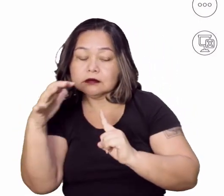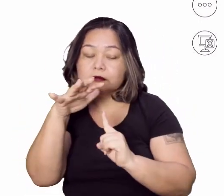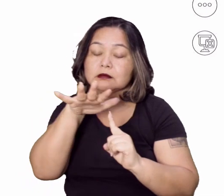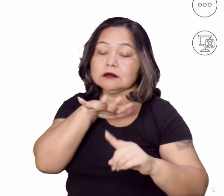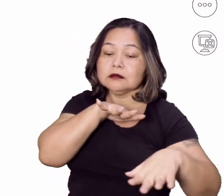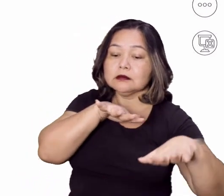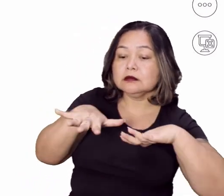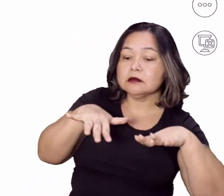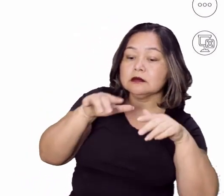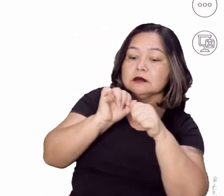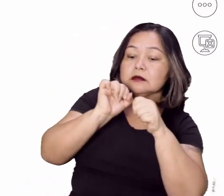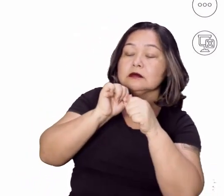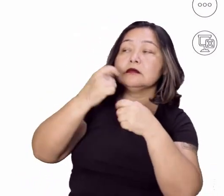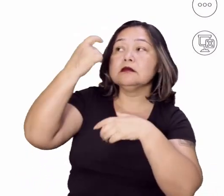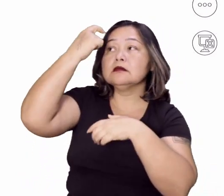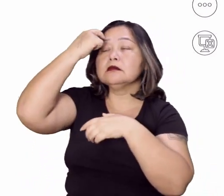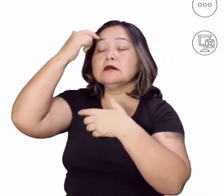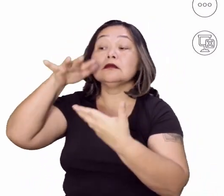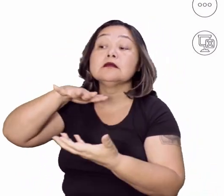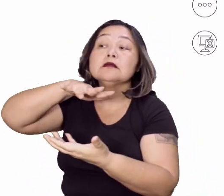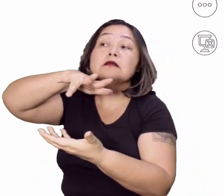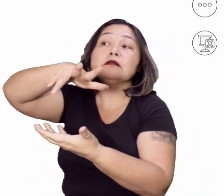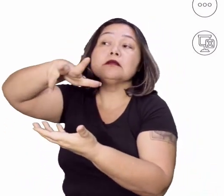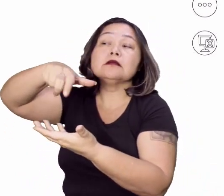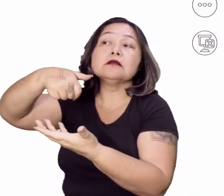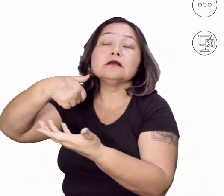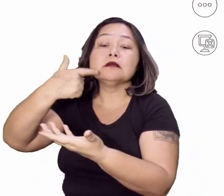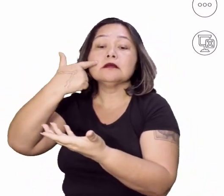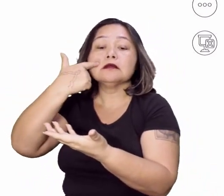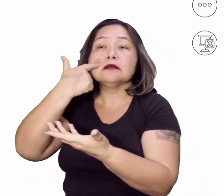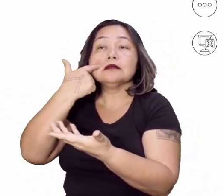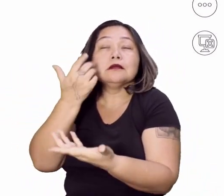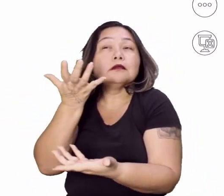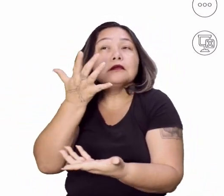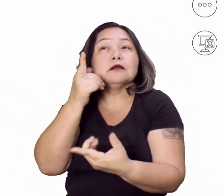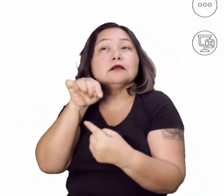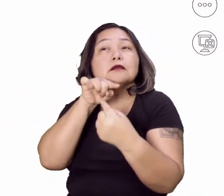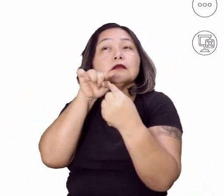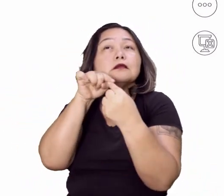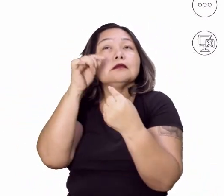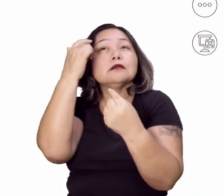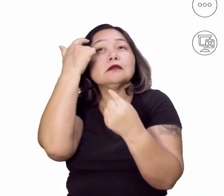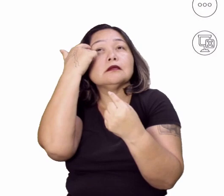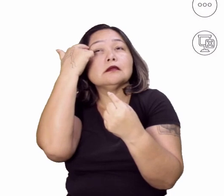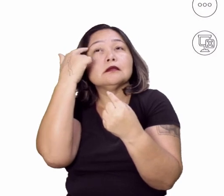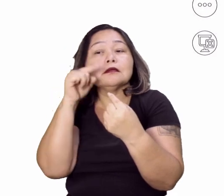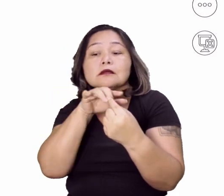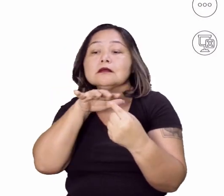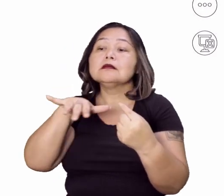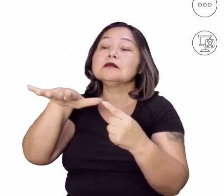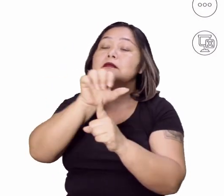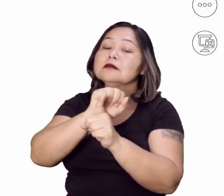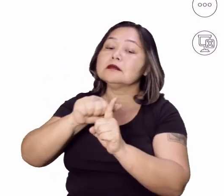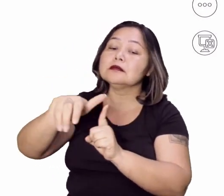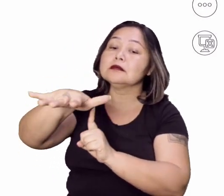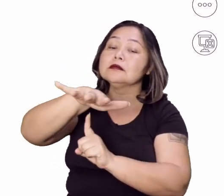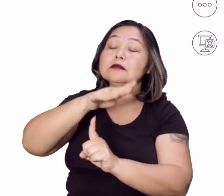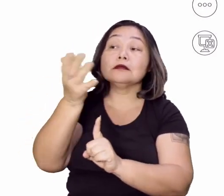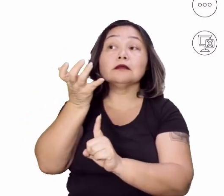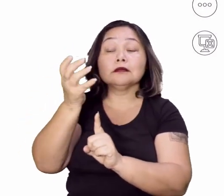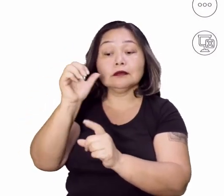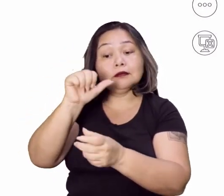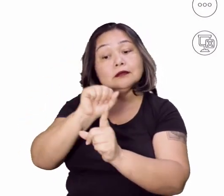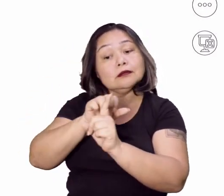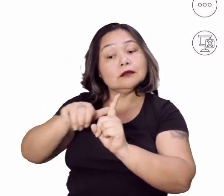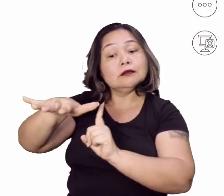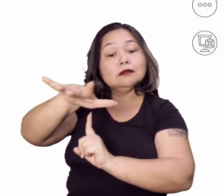ideias de mundo, expectativas que eu tenho sobre aquela sociedade, o que eu gostaria